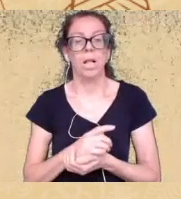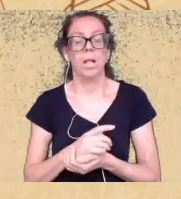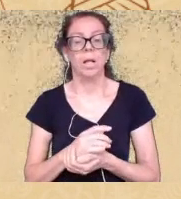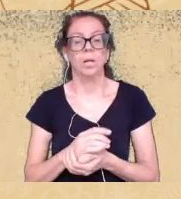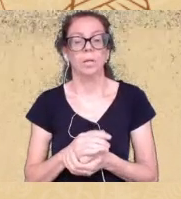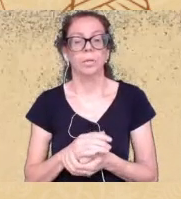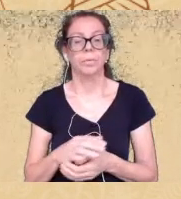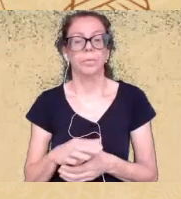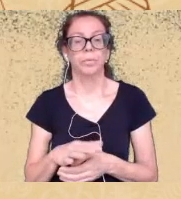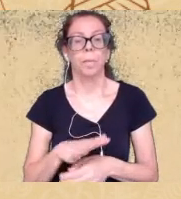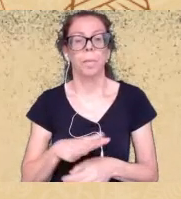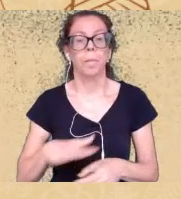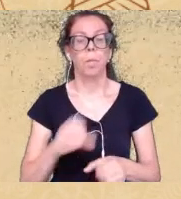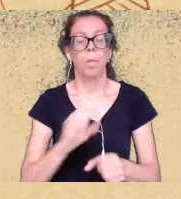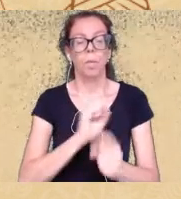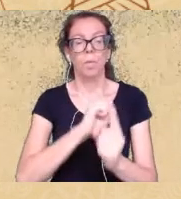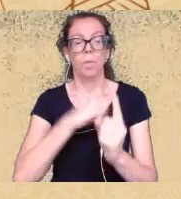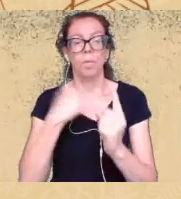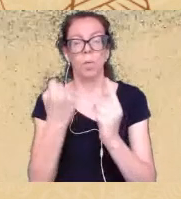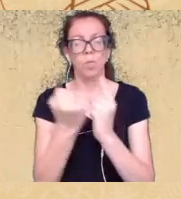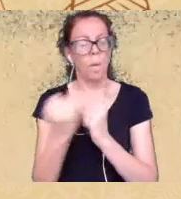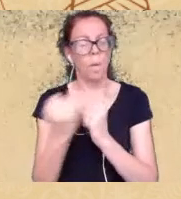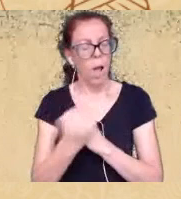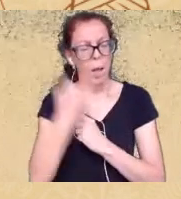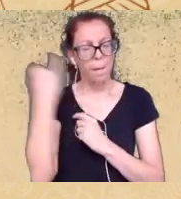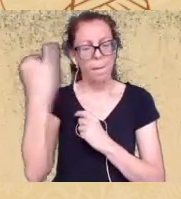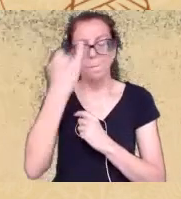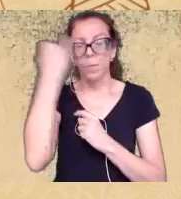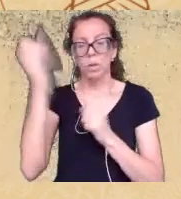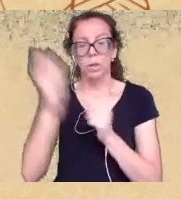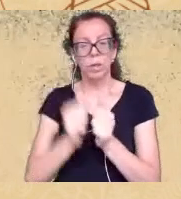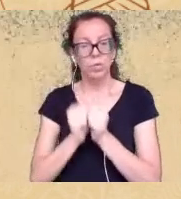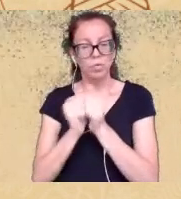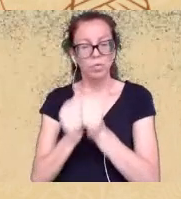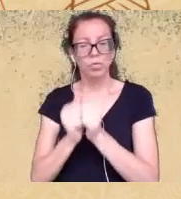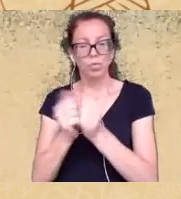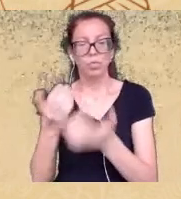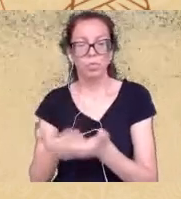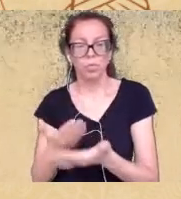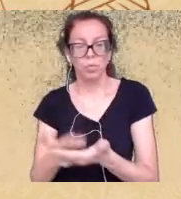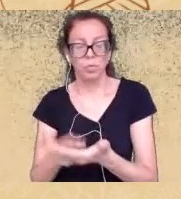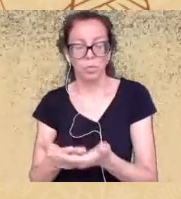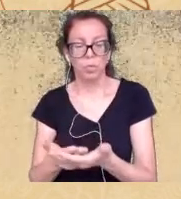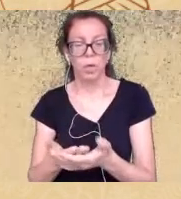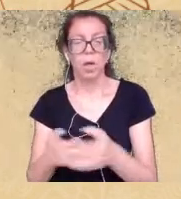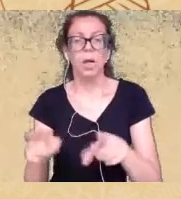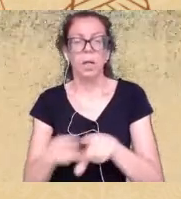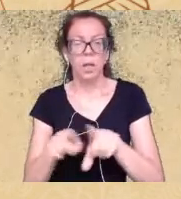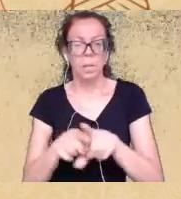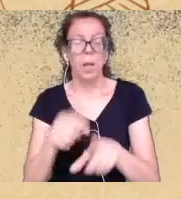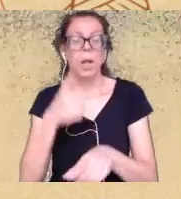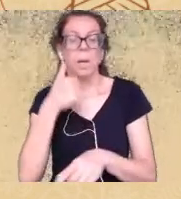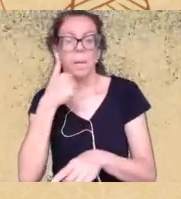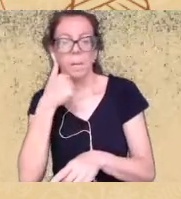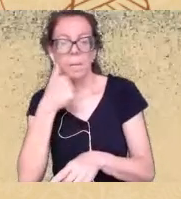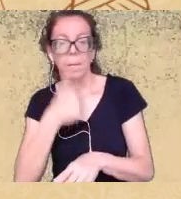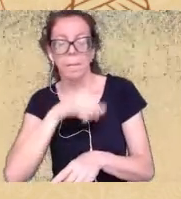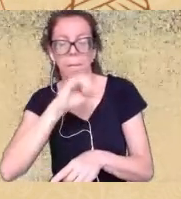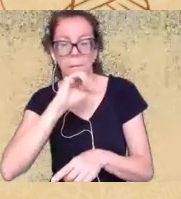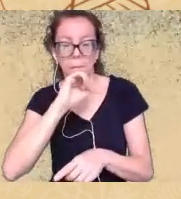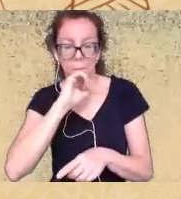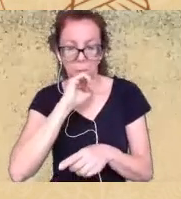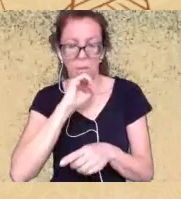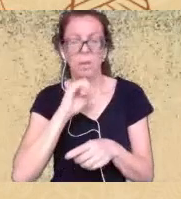importantíssimo que eles estejam juntos e nós temos mãe de quem quiser chegar porque muitas das vezes nesse período de